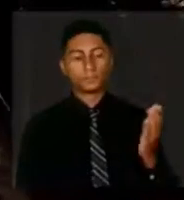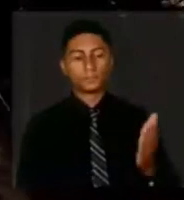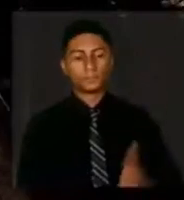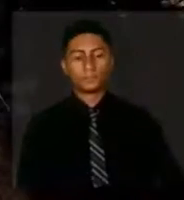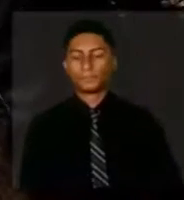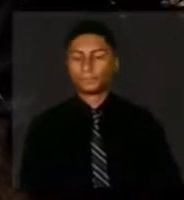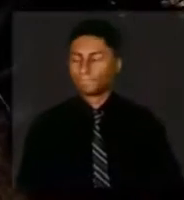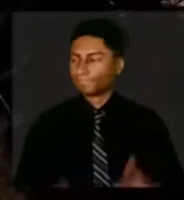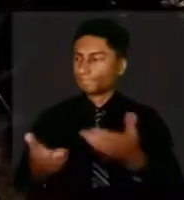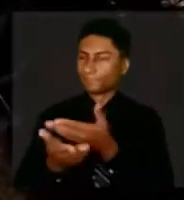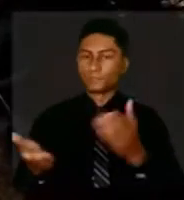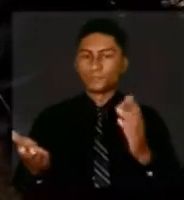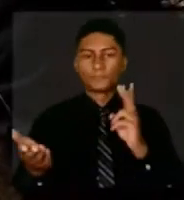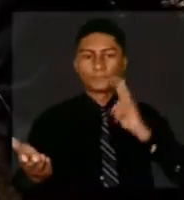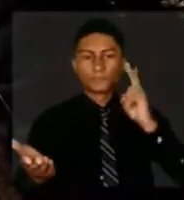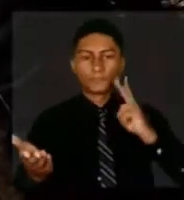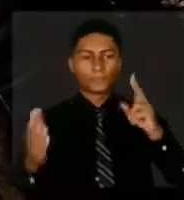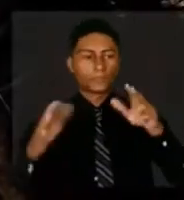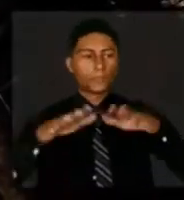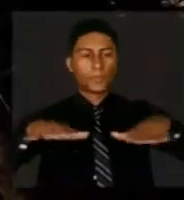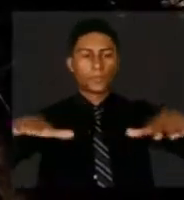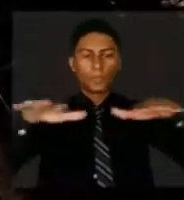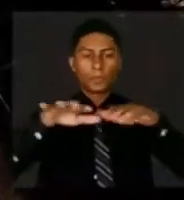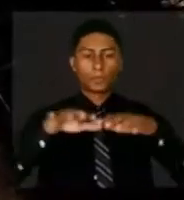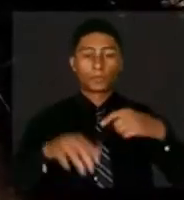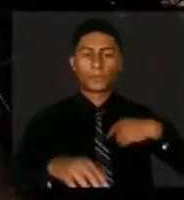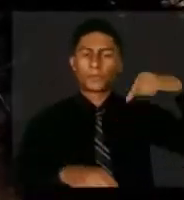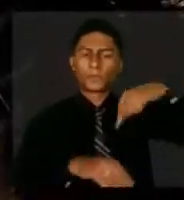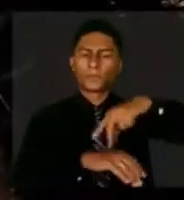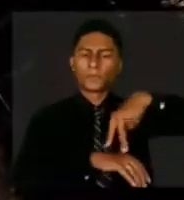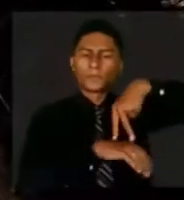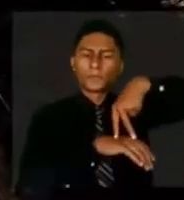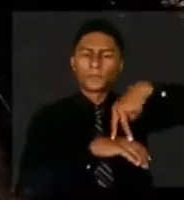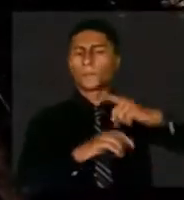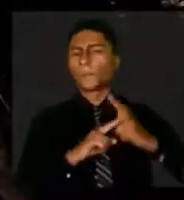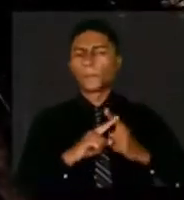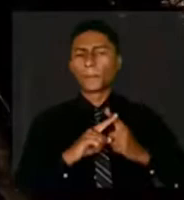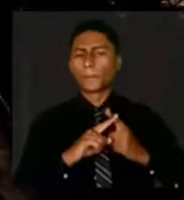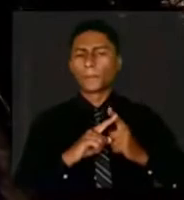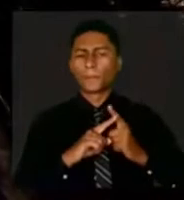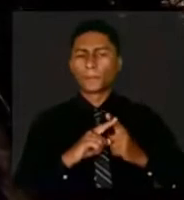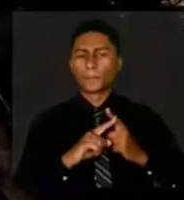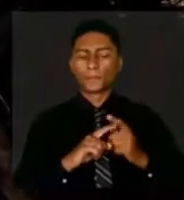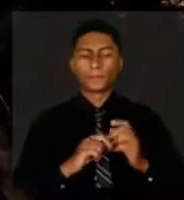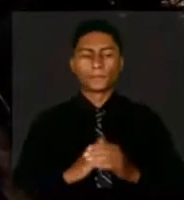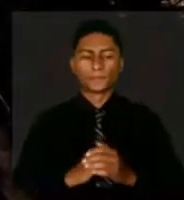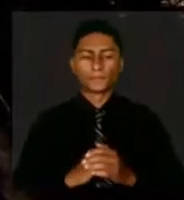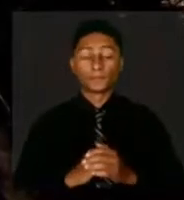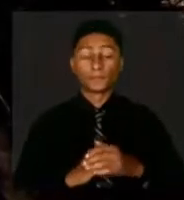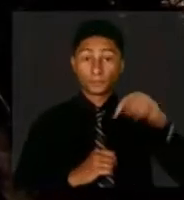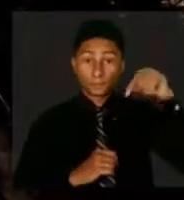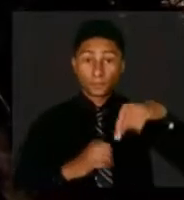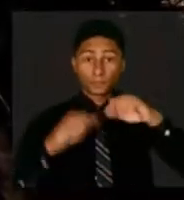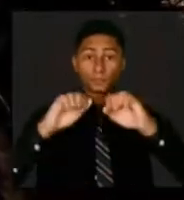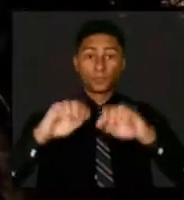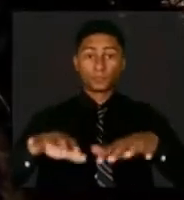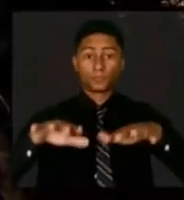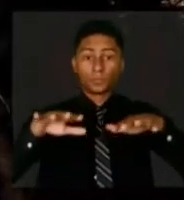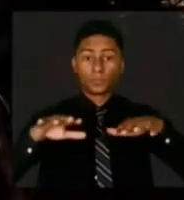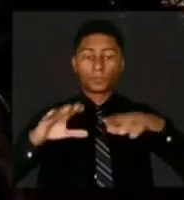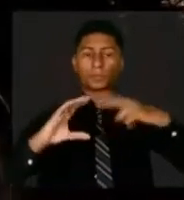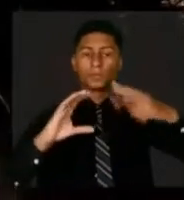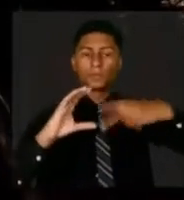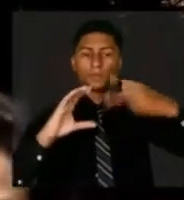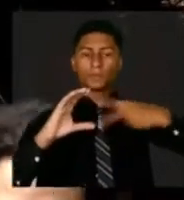Vereadores, senhoras vereadoras, venha esse microfone aqui nesse pela ordem para registrar no plenário desta casa uma